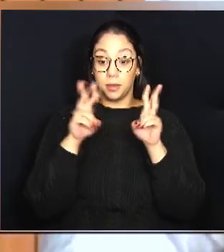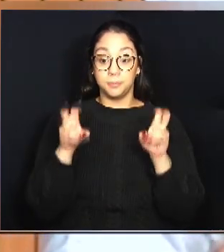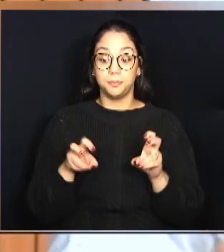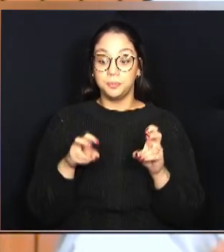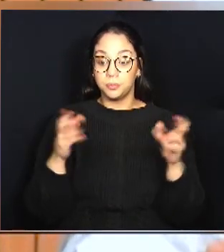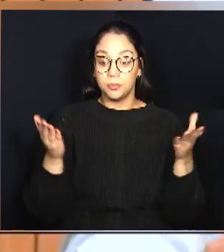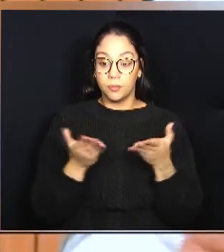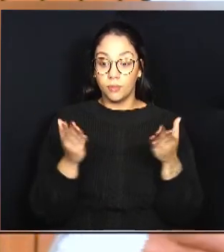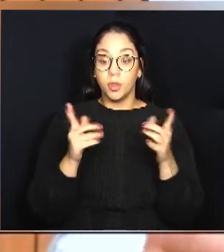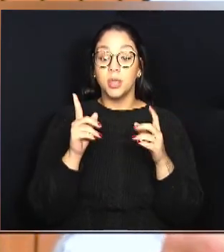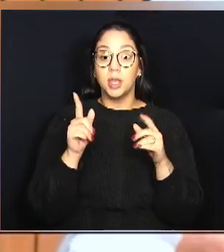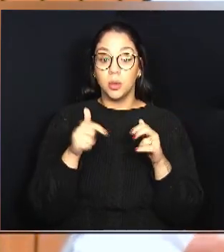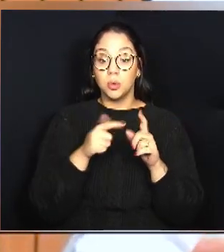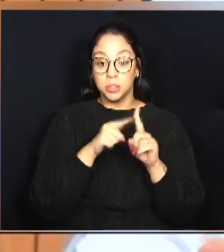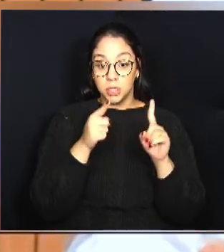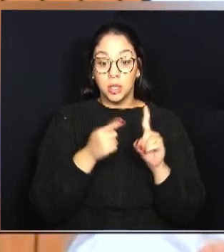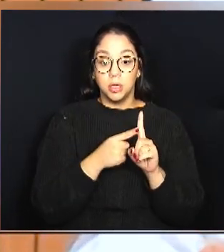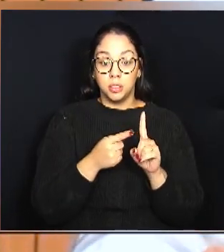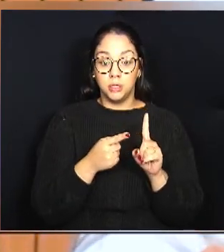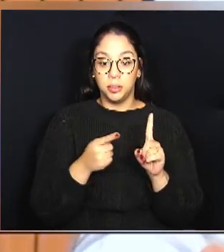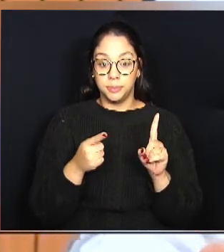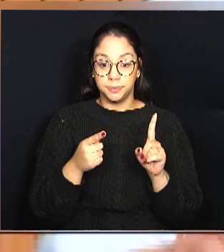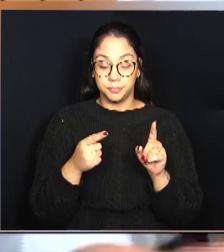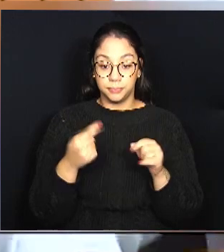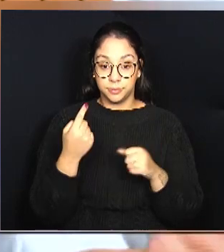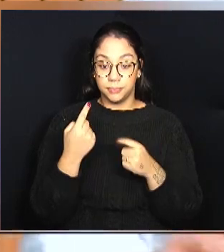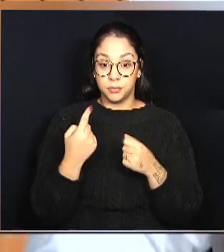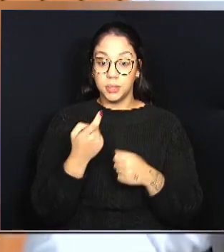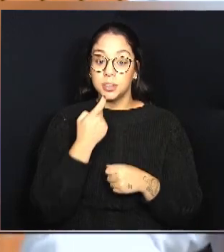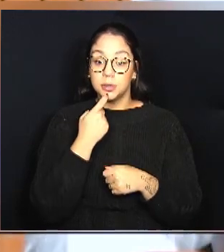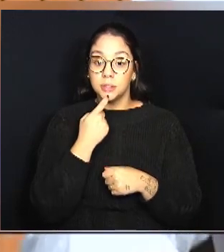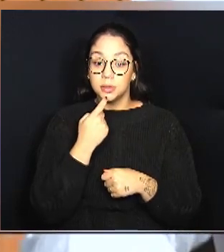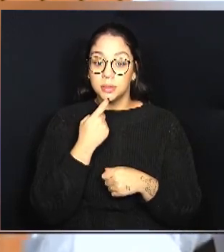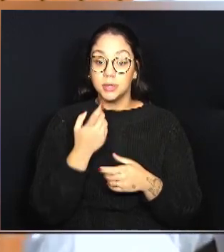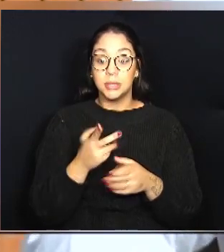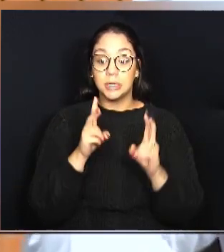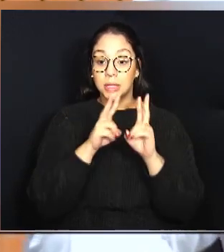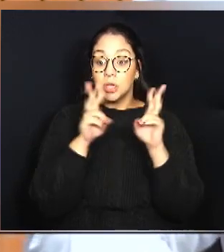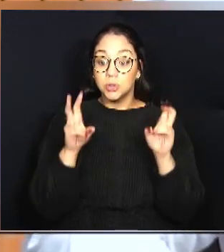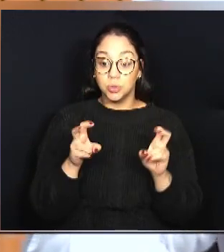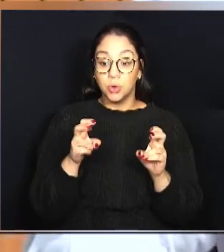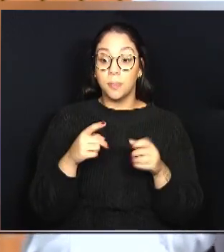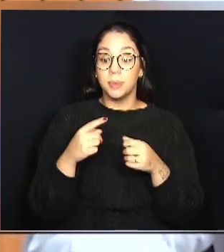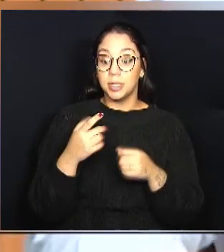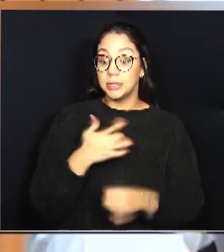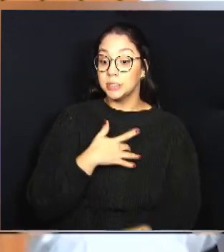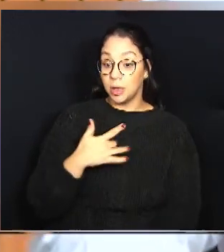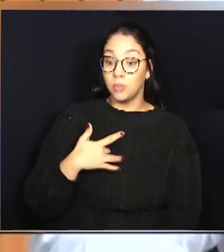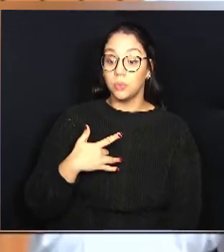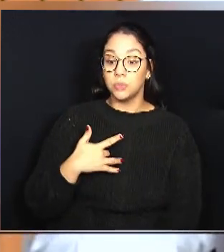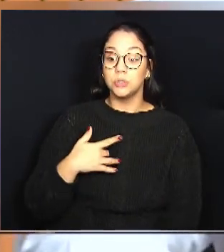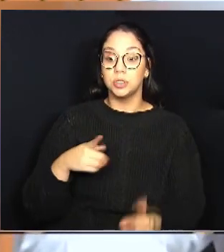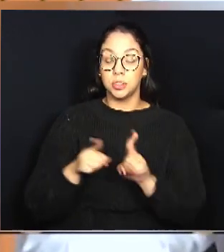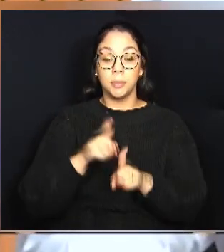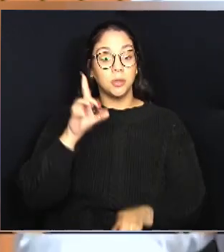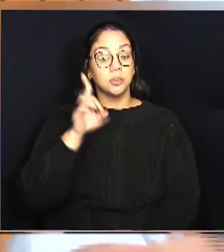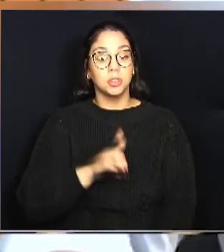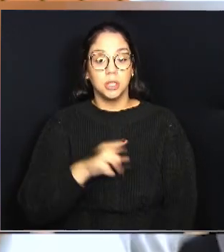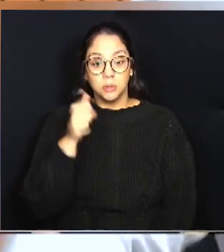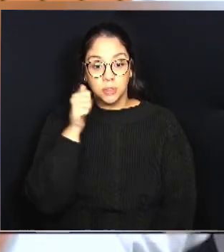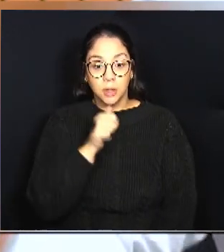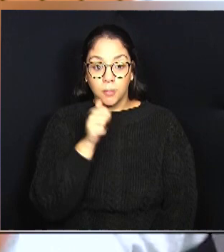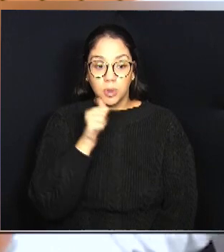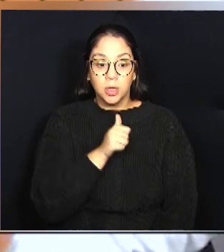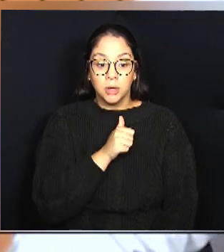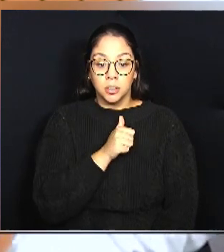é um tema atual, que é a questão obstétrica na cidade de Campinas. Isso diz respeito à questão da saúde, diz respeito à